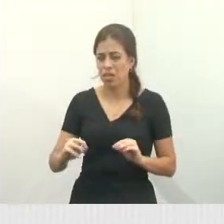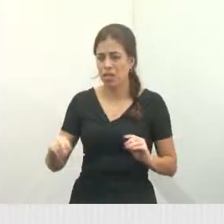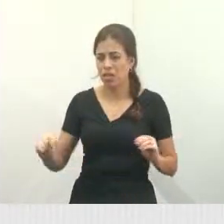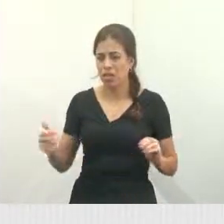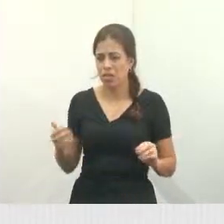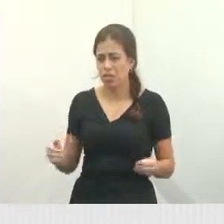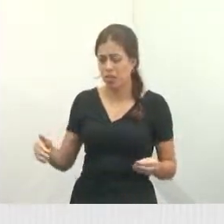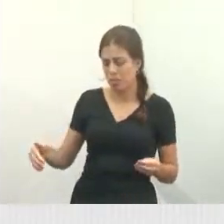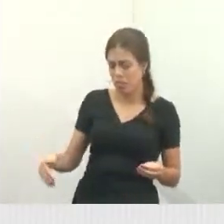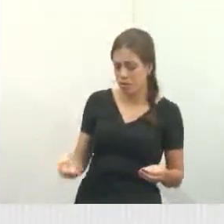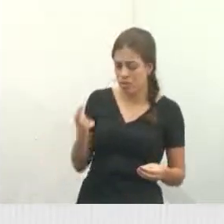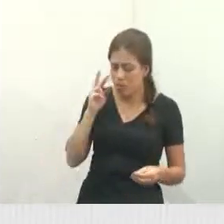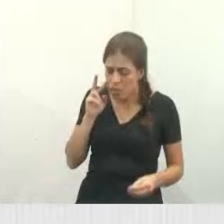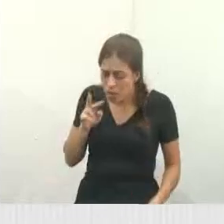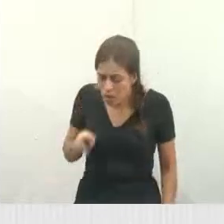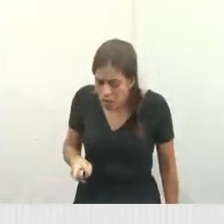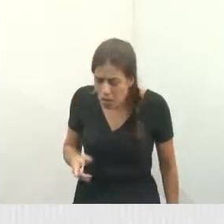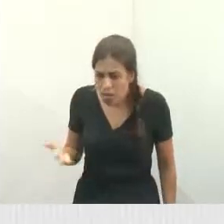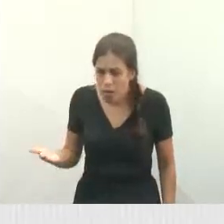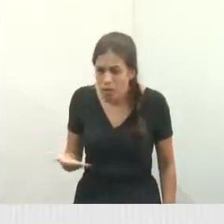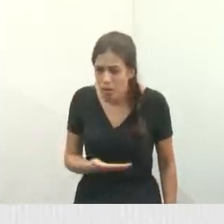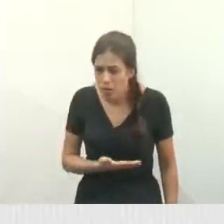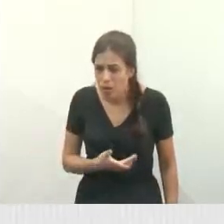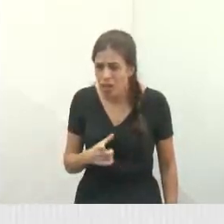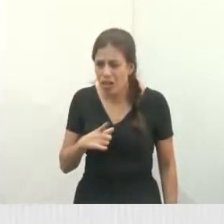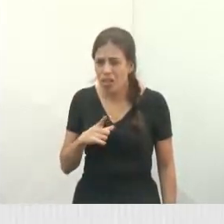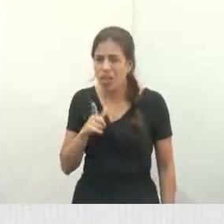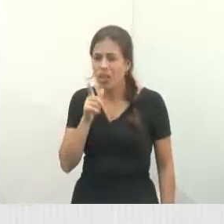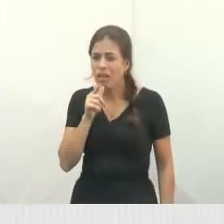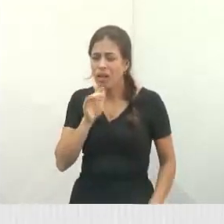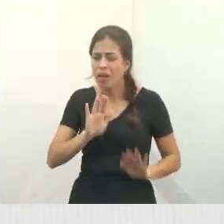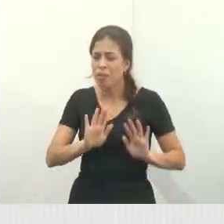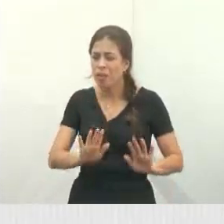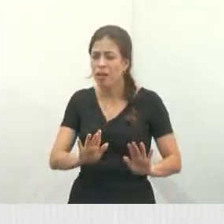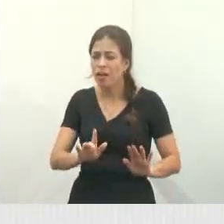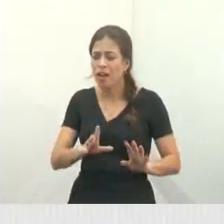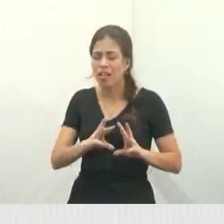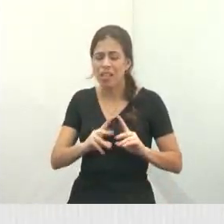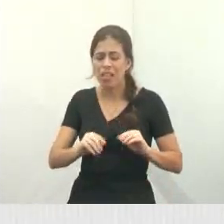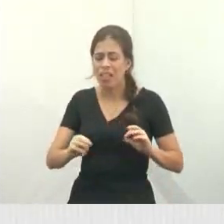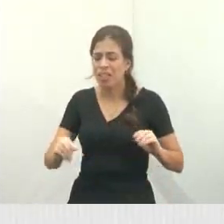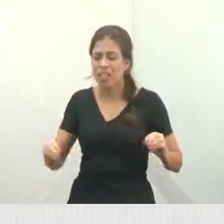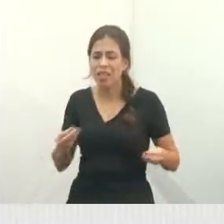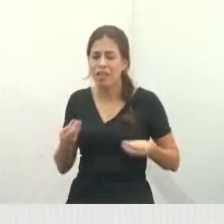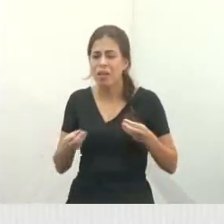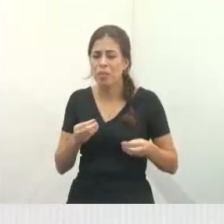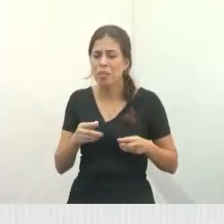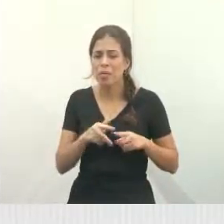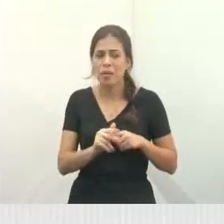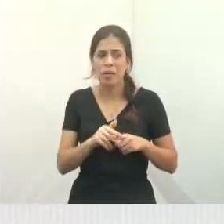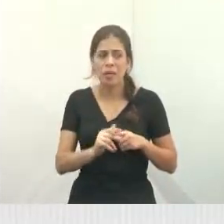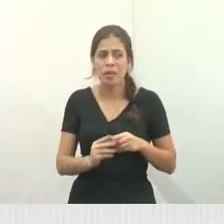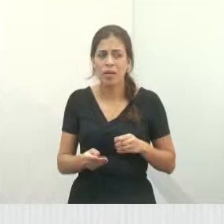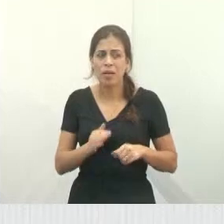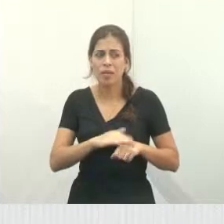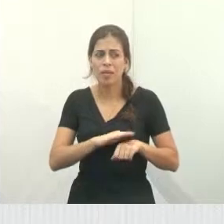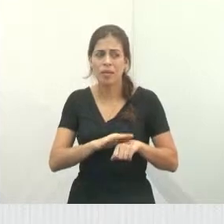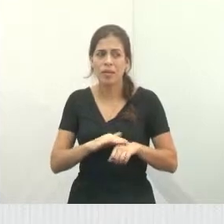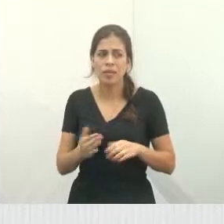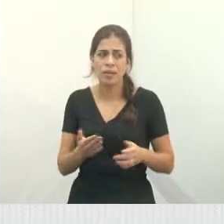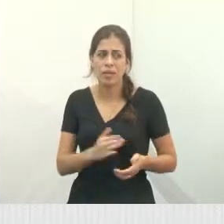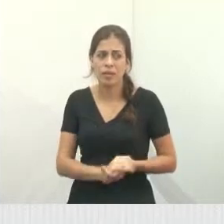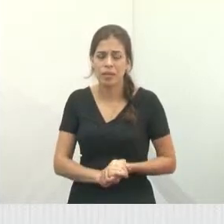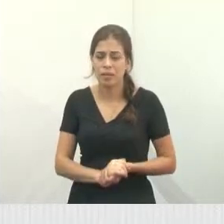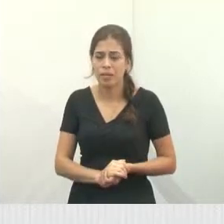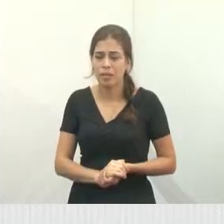cheia aqui, Para dar uma olhada. Olhe aqui, Tem água parada. Está cheia de areia. Como que está sendo feita essa manutenção? Então, mais um aqui das